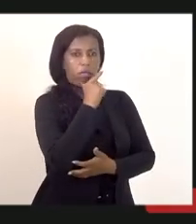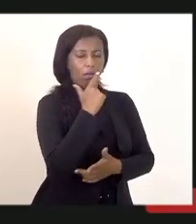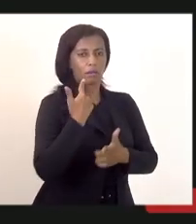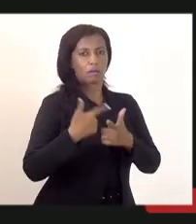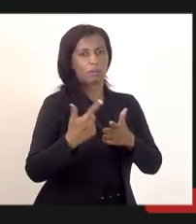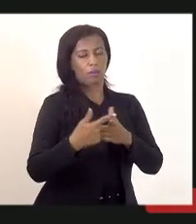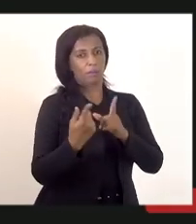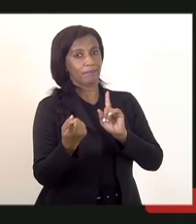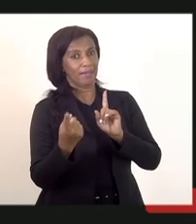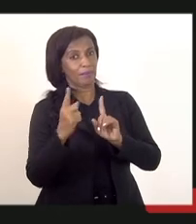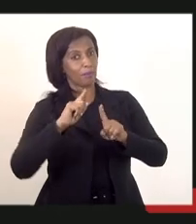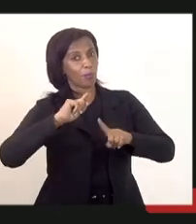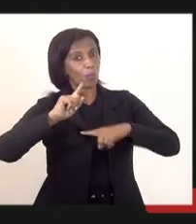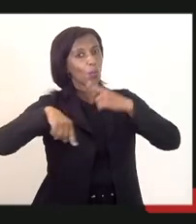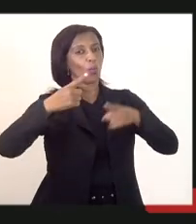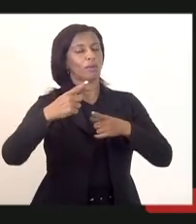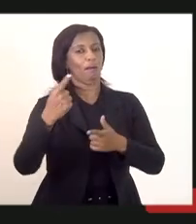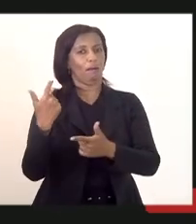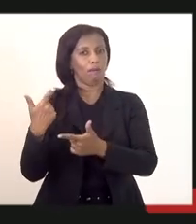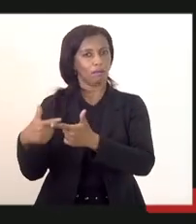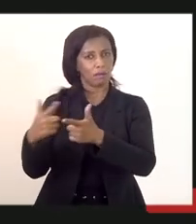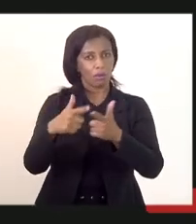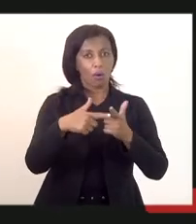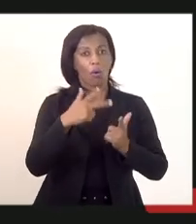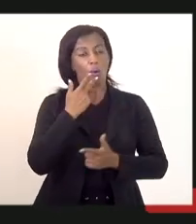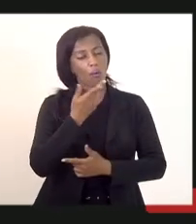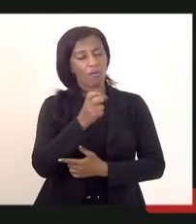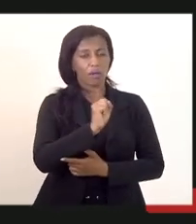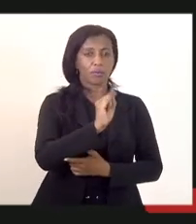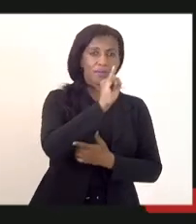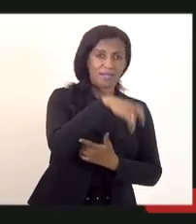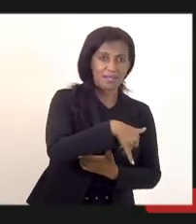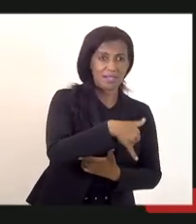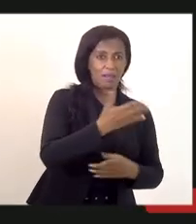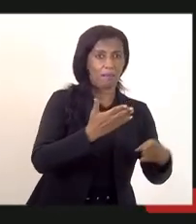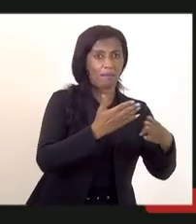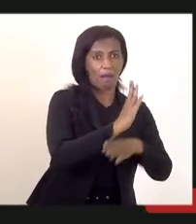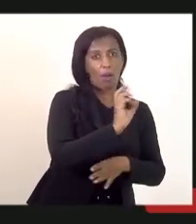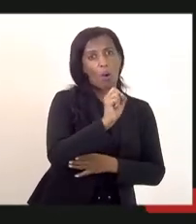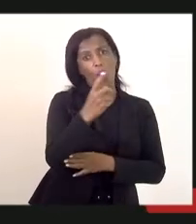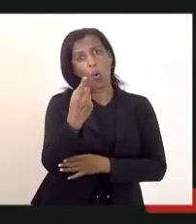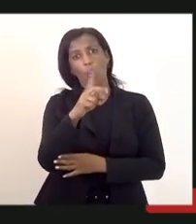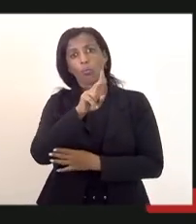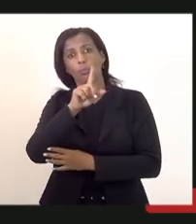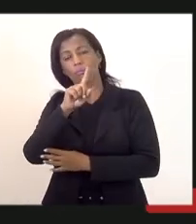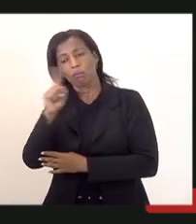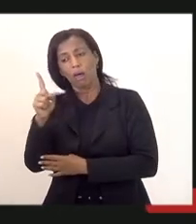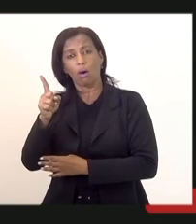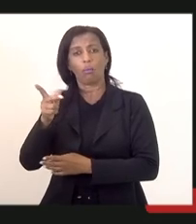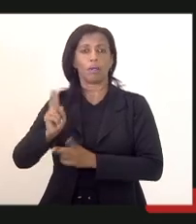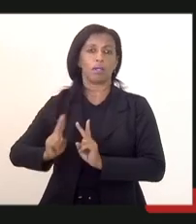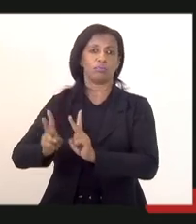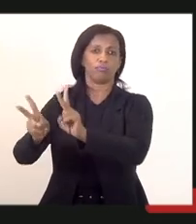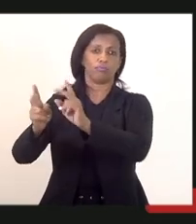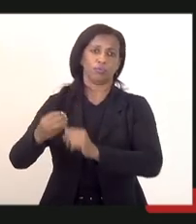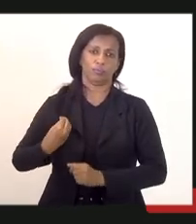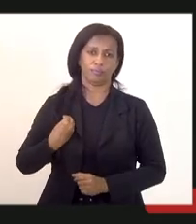precisa virar essa página ou dando sim para esses aprovados ou dando não para que eles possam seguir a vida deles fica